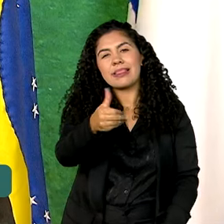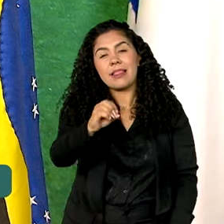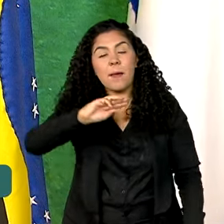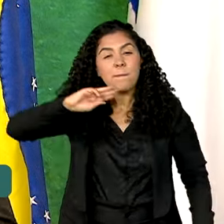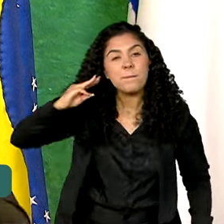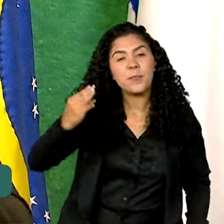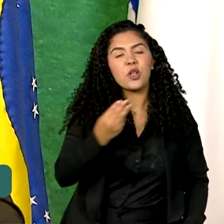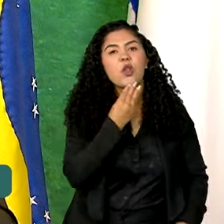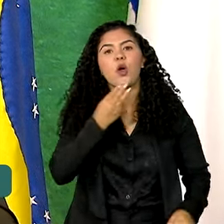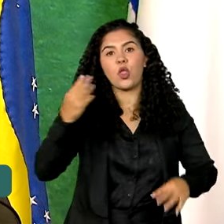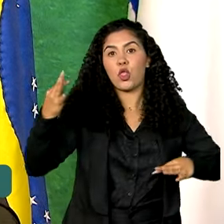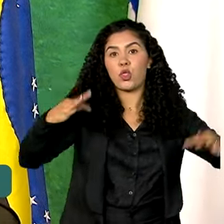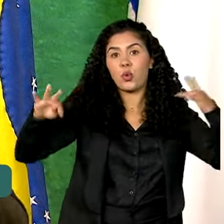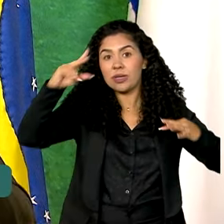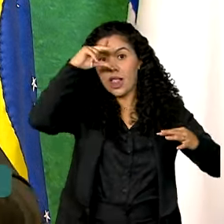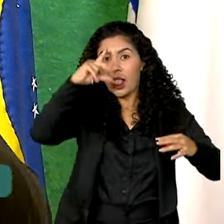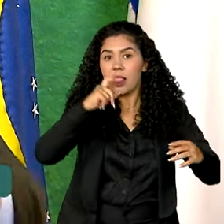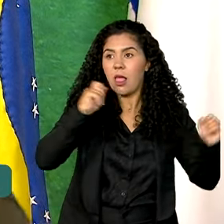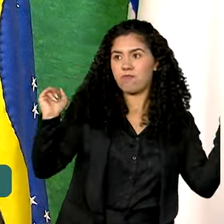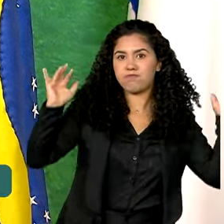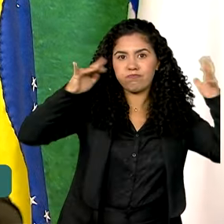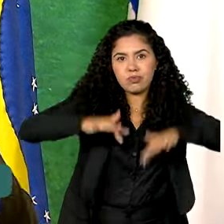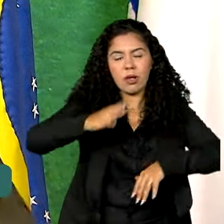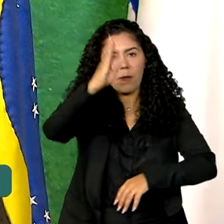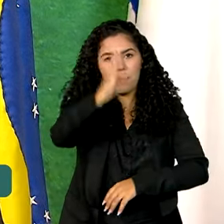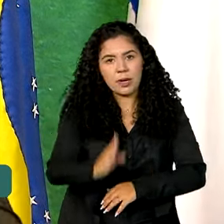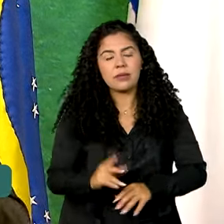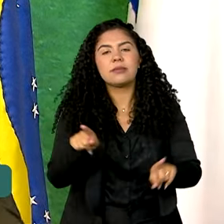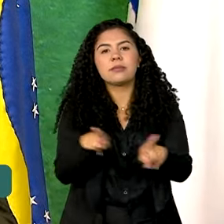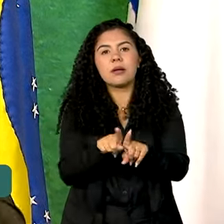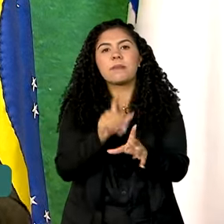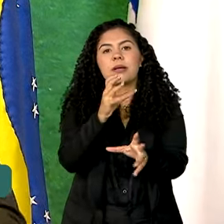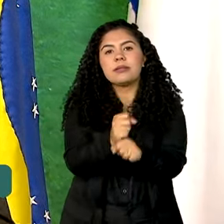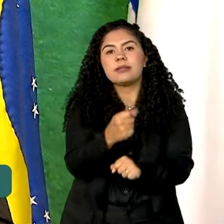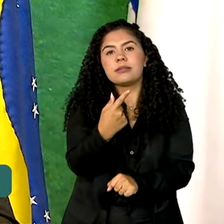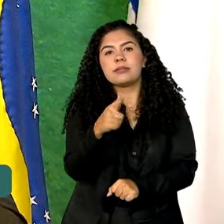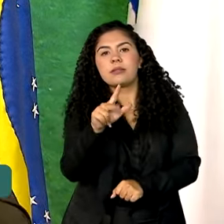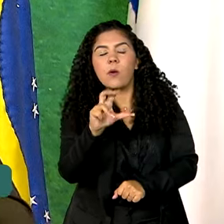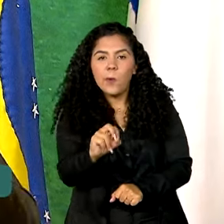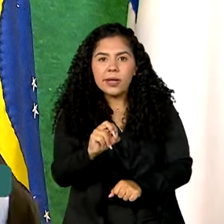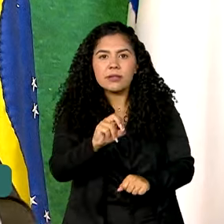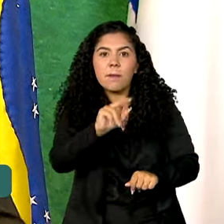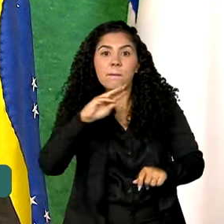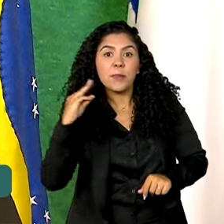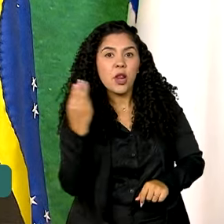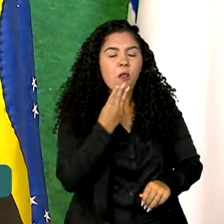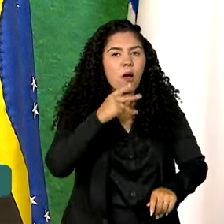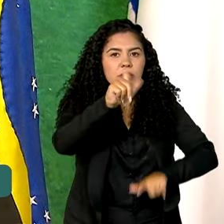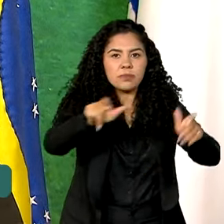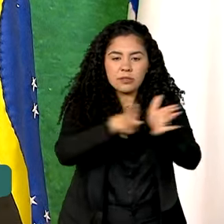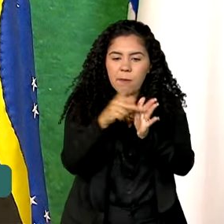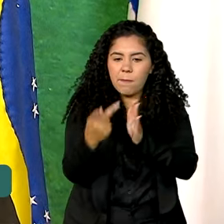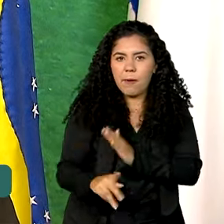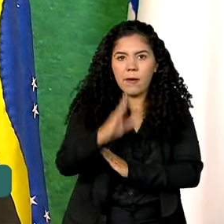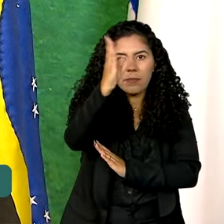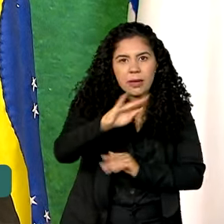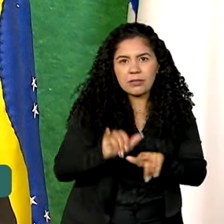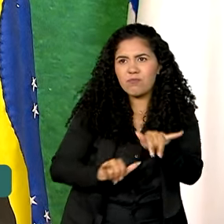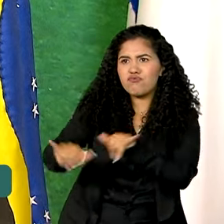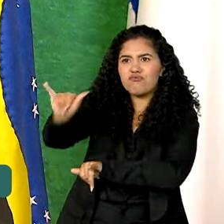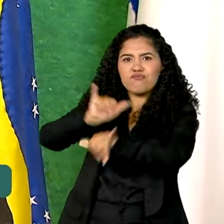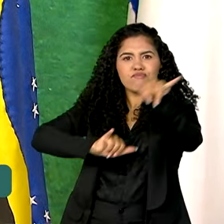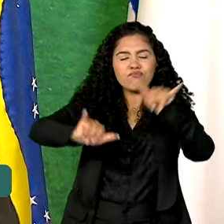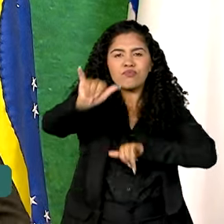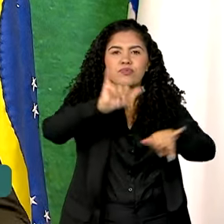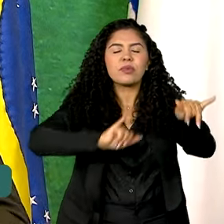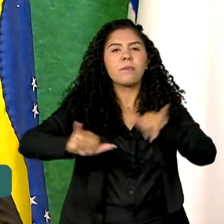turistas estrangeiros, pretendemos alcançar a marca de 150 milhões de brasileiros viajando dentro do Brasil e passar a casa dos dois dígitos na